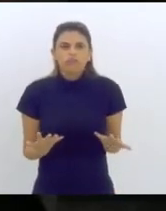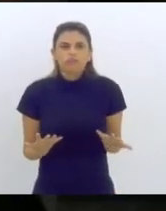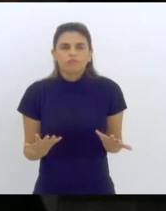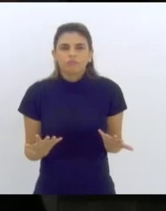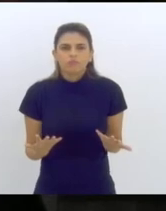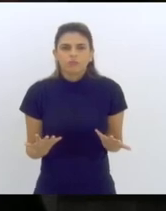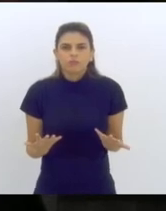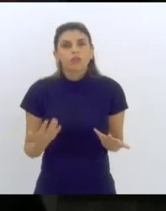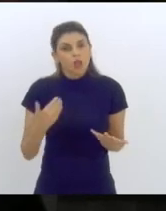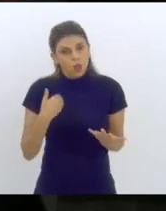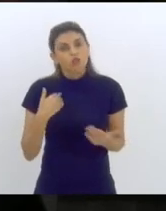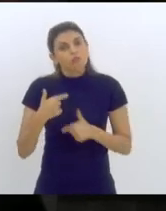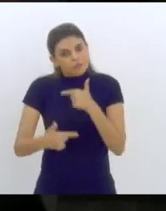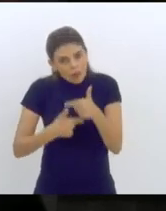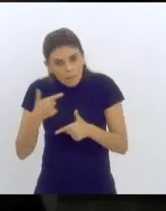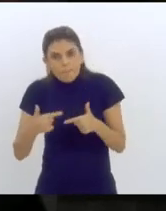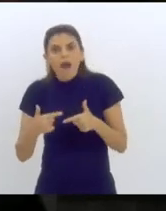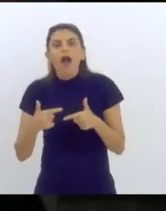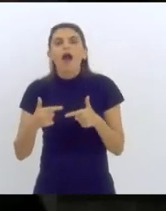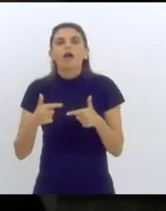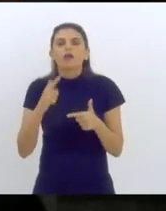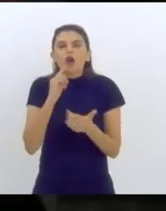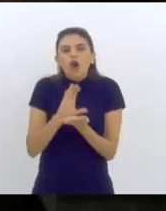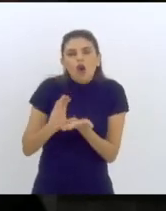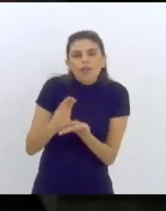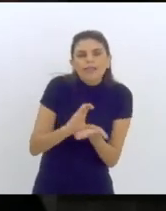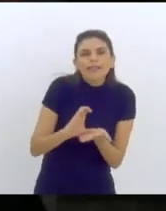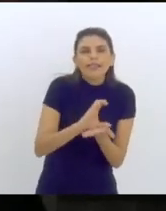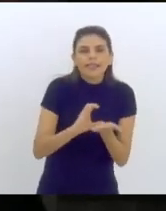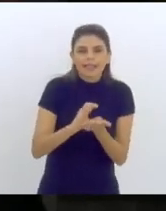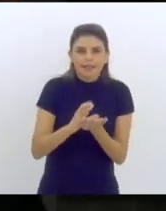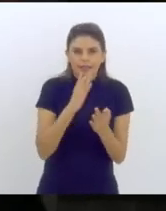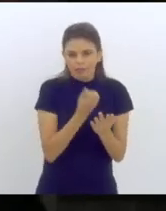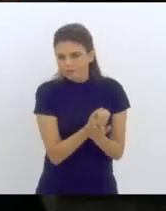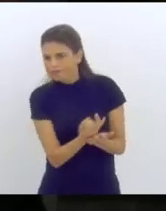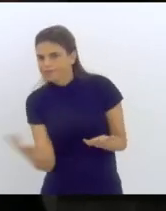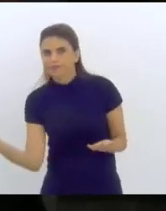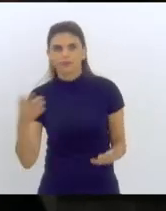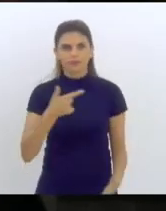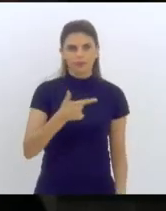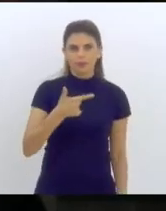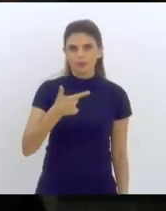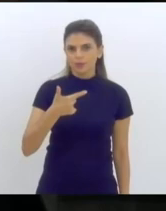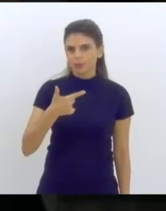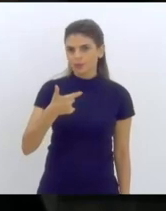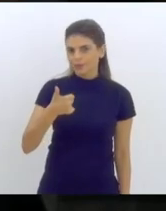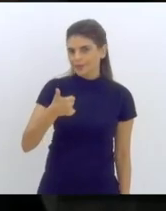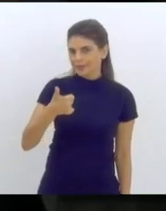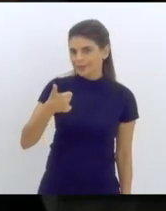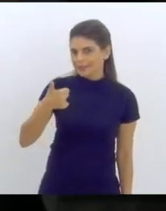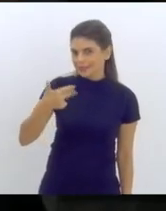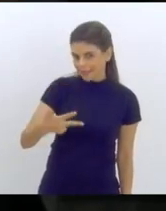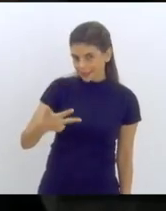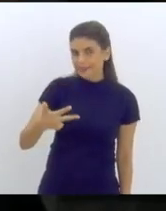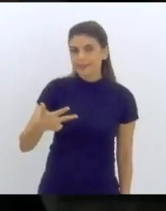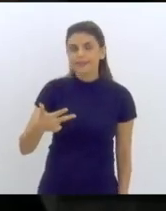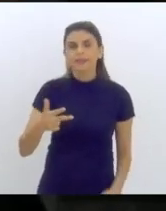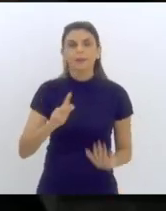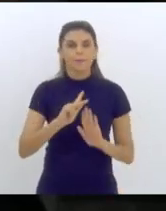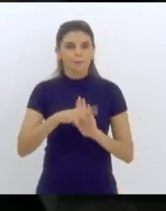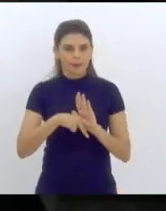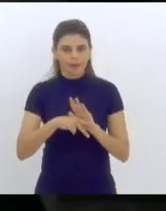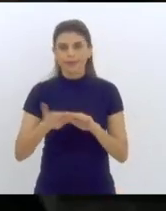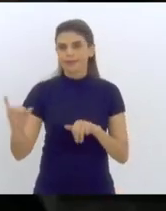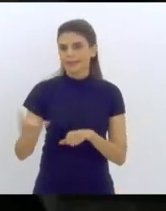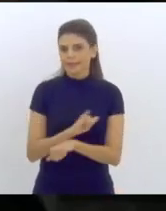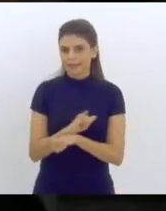dos conselheiros entre 313 do plano estratégico da cidade do